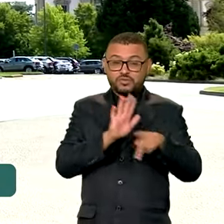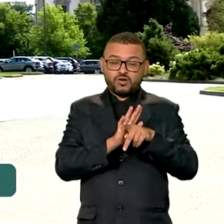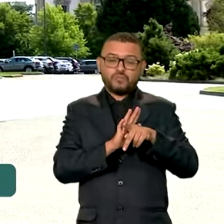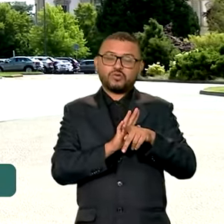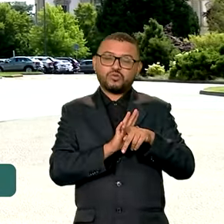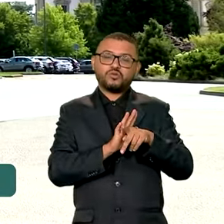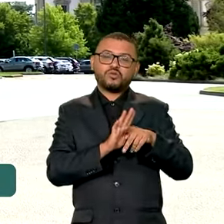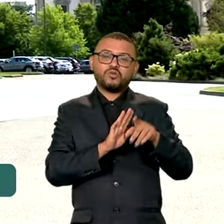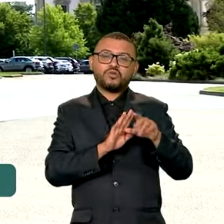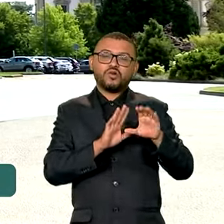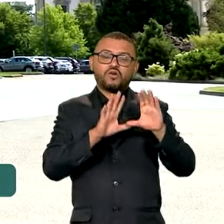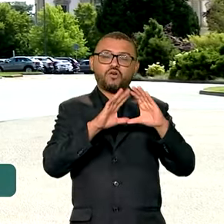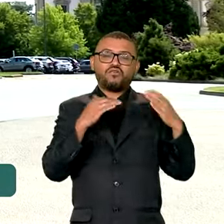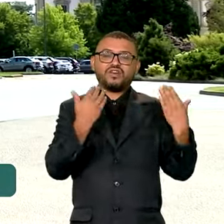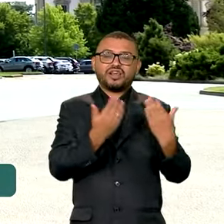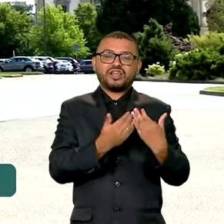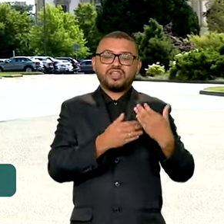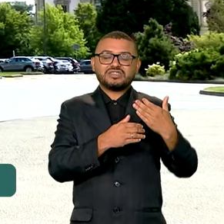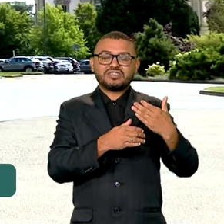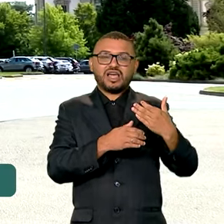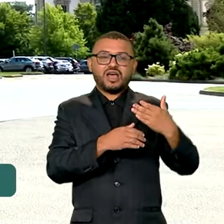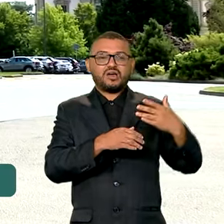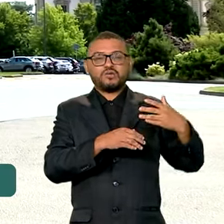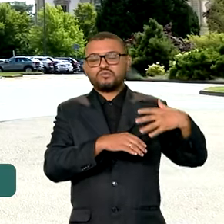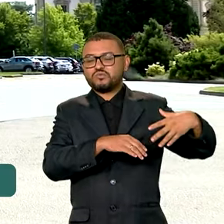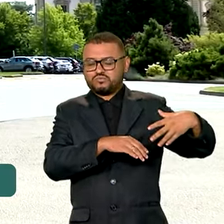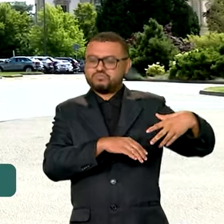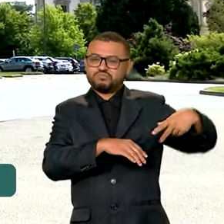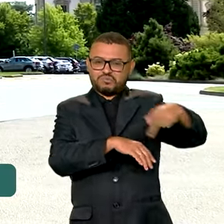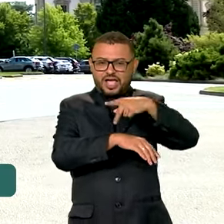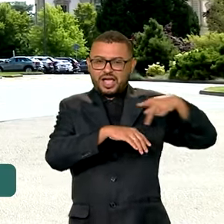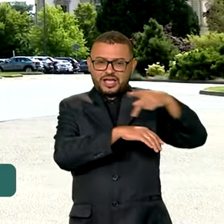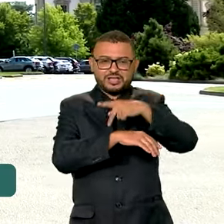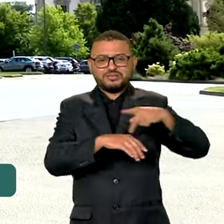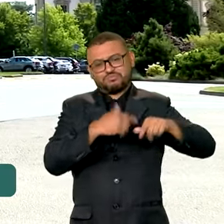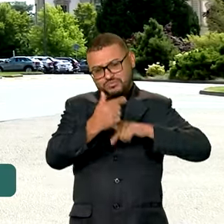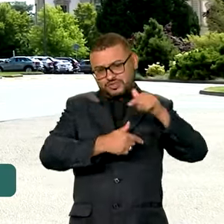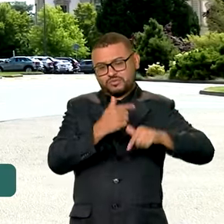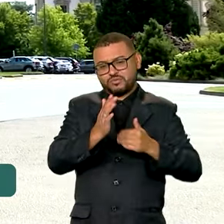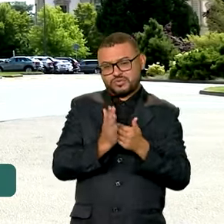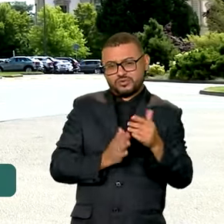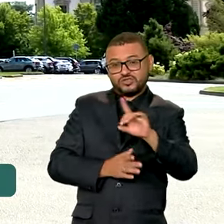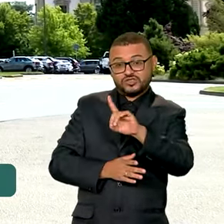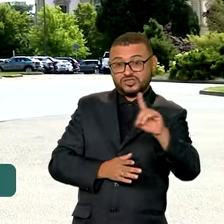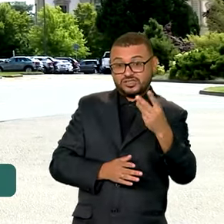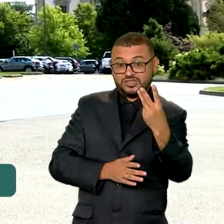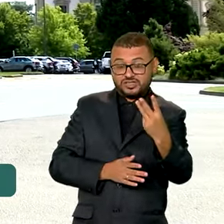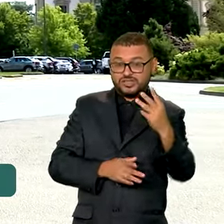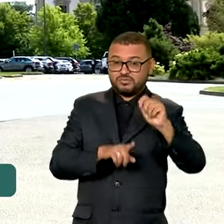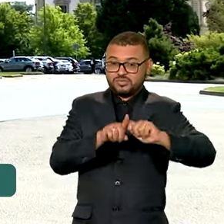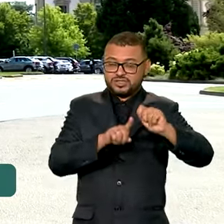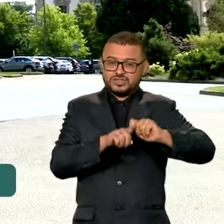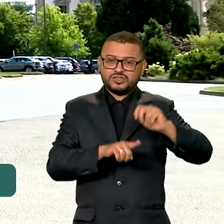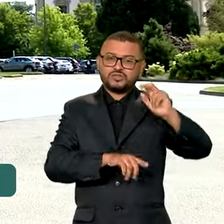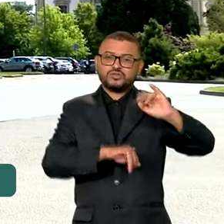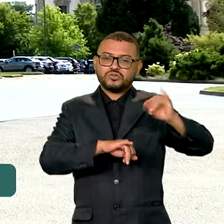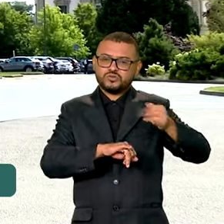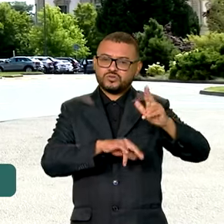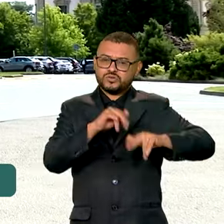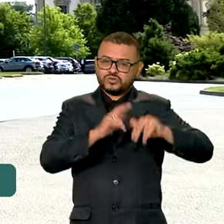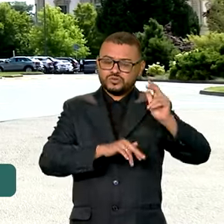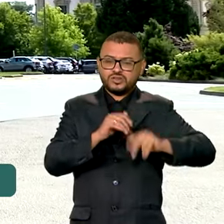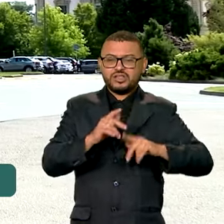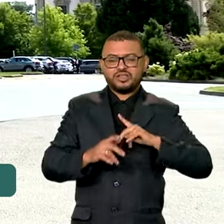programação da Conferência Internacional do Trabalho, que começou no último dia 3 de junho. O evento da OIT reúne aqui em